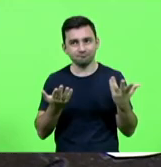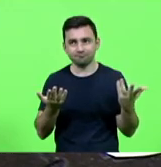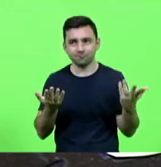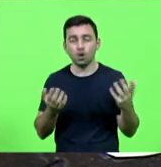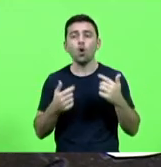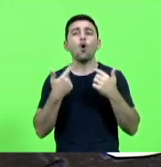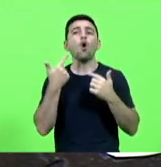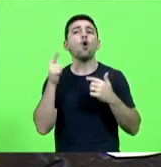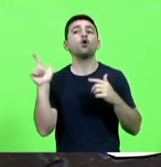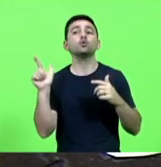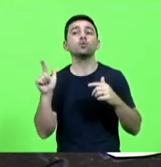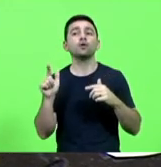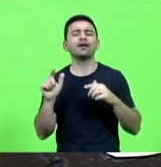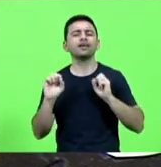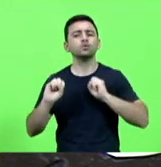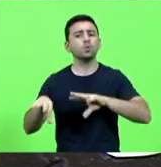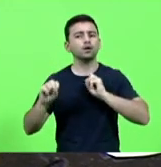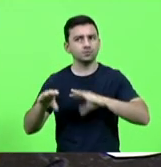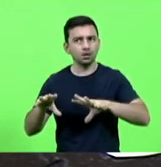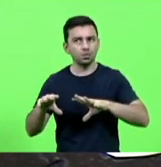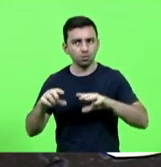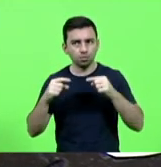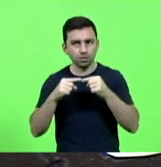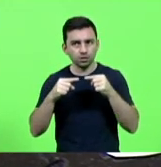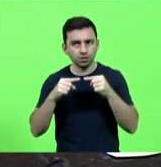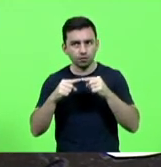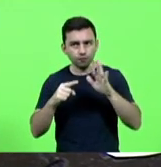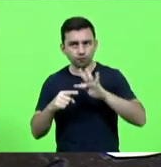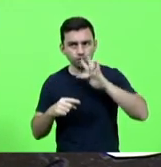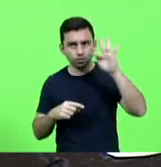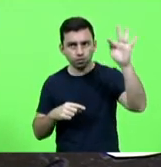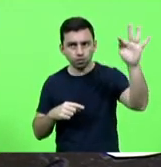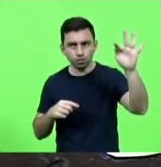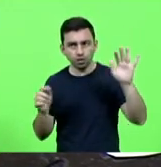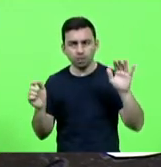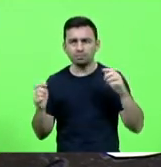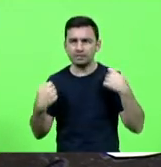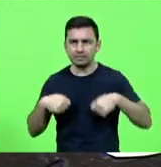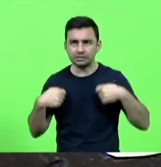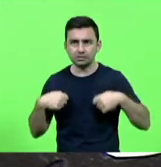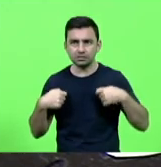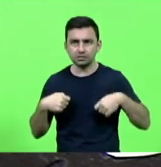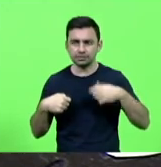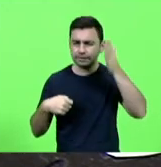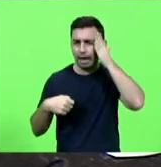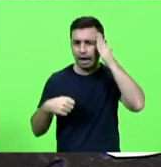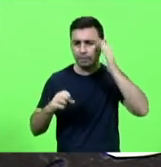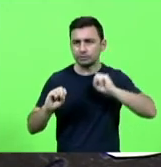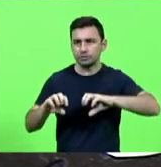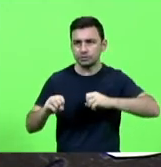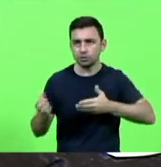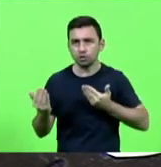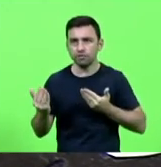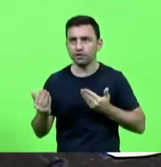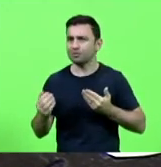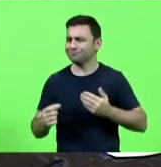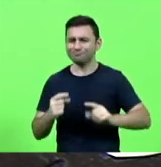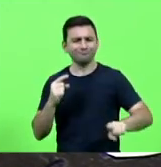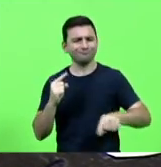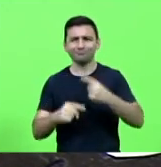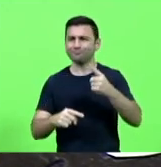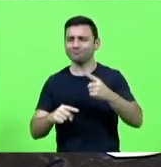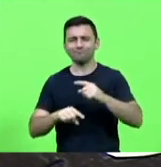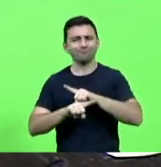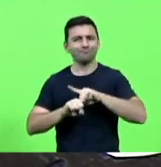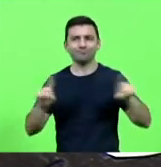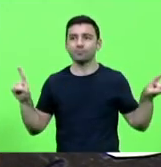parlamentar de defesa da educação educação o futuro nós sabemos depende da educação que nós damos para os nossos jovens hoje não não é